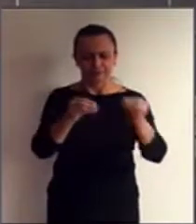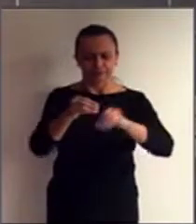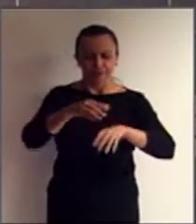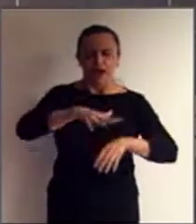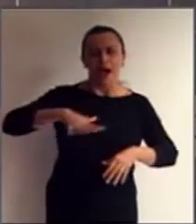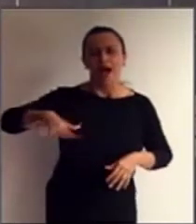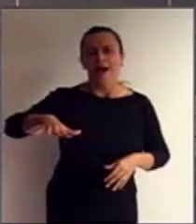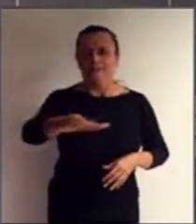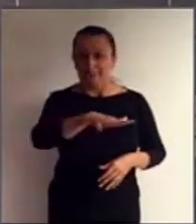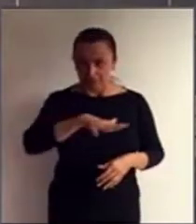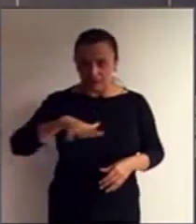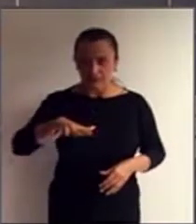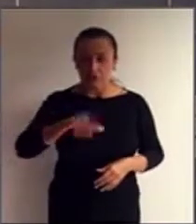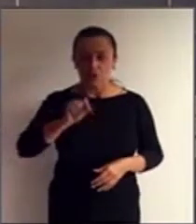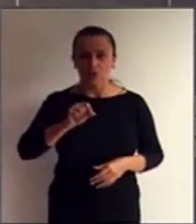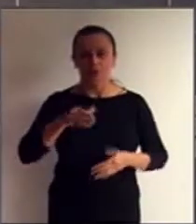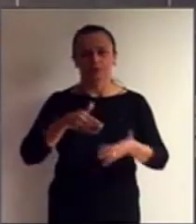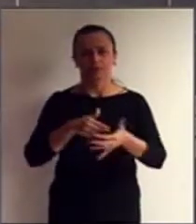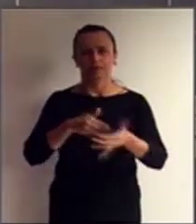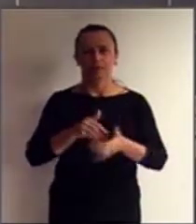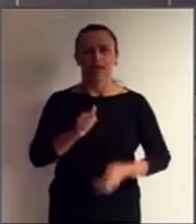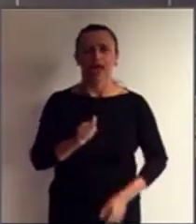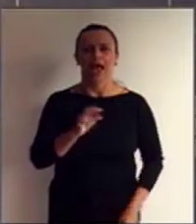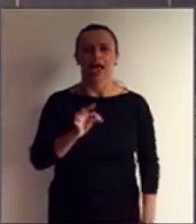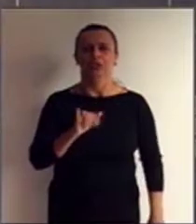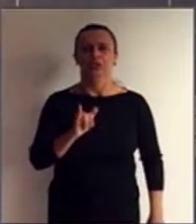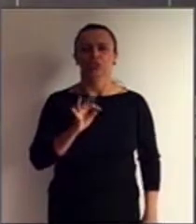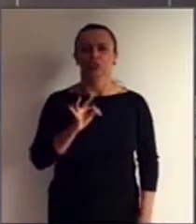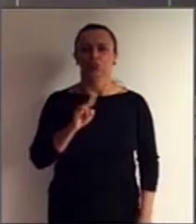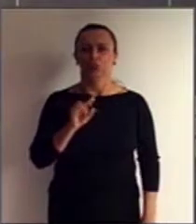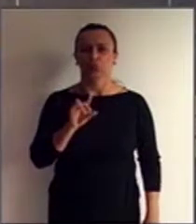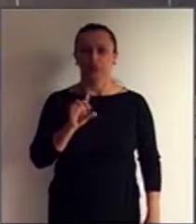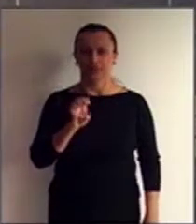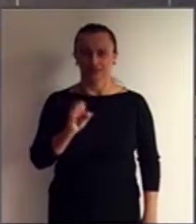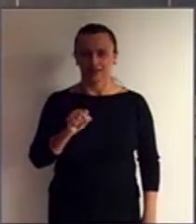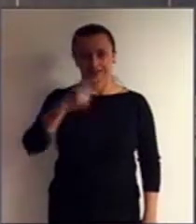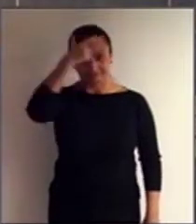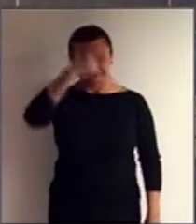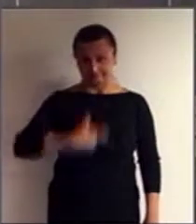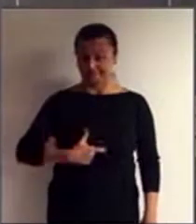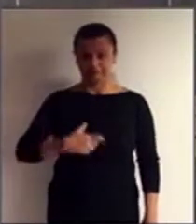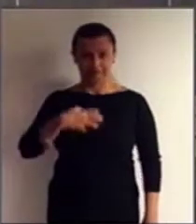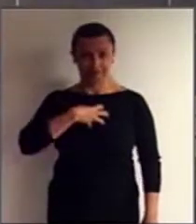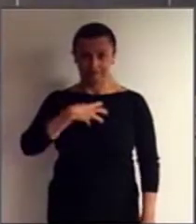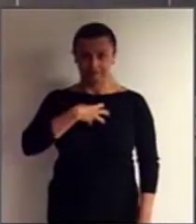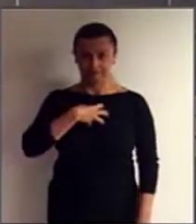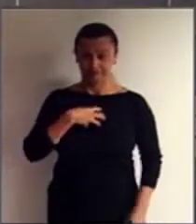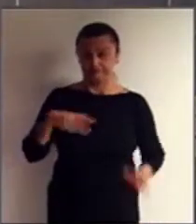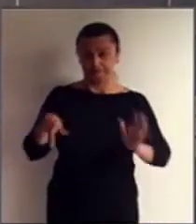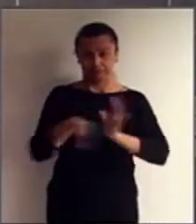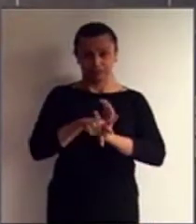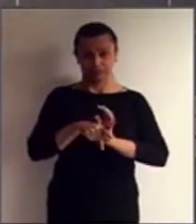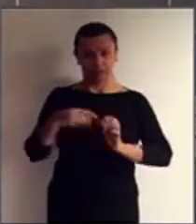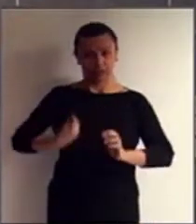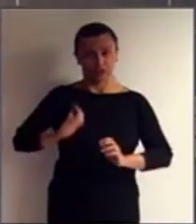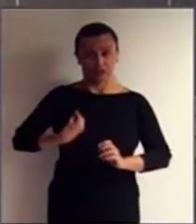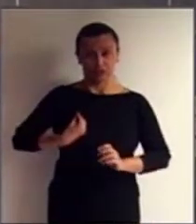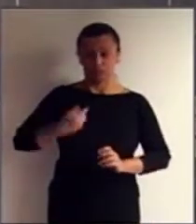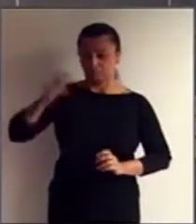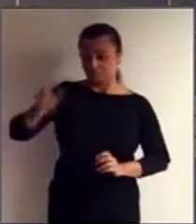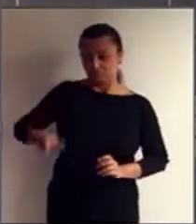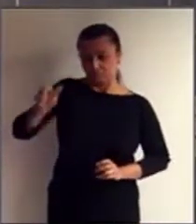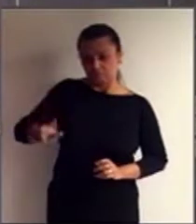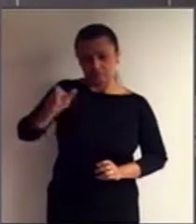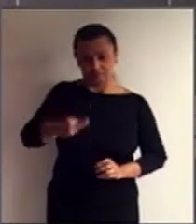são as barreiras de atitudes. As barreiras que nós, integrantes dessa sociedade,